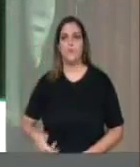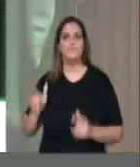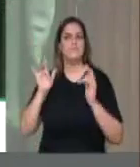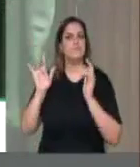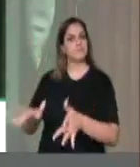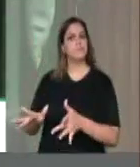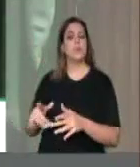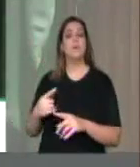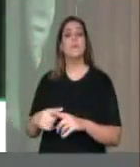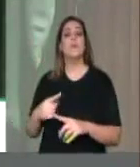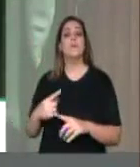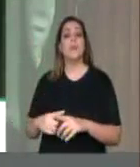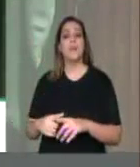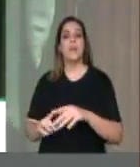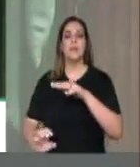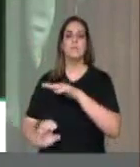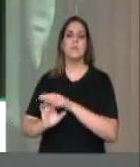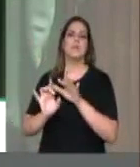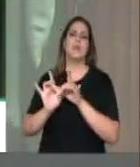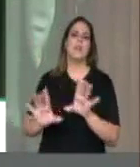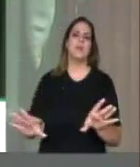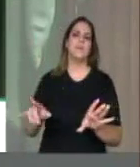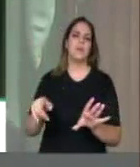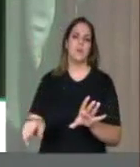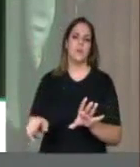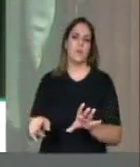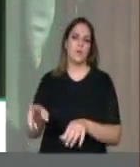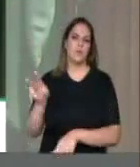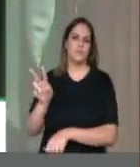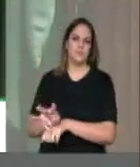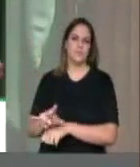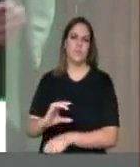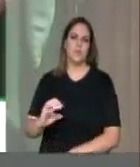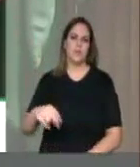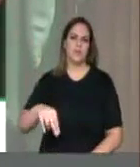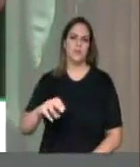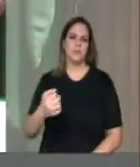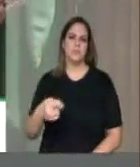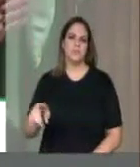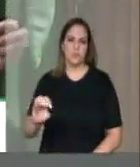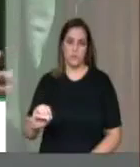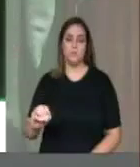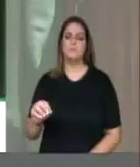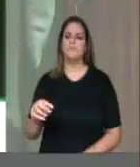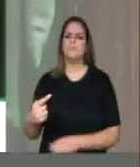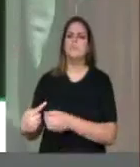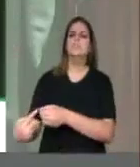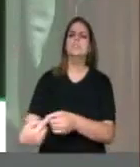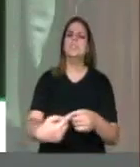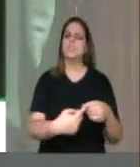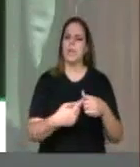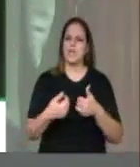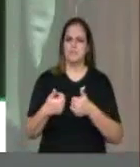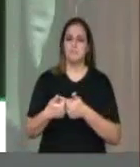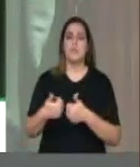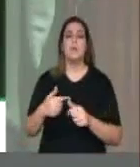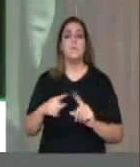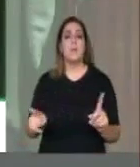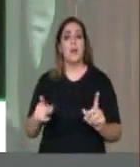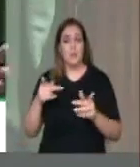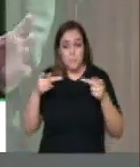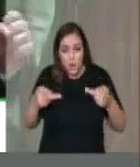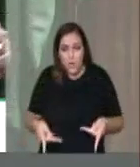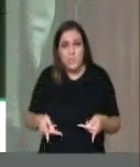Foi feito a concessão de uma rodovia, do qual corta diversas cidades e no projeto não estava